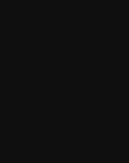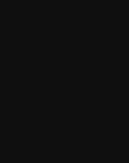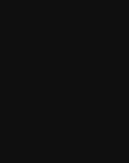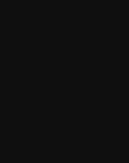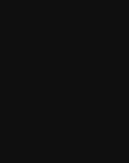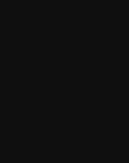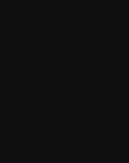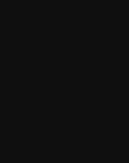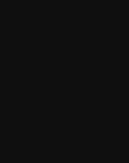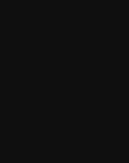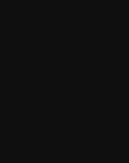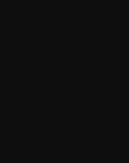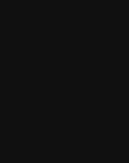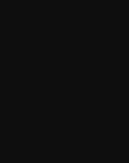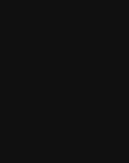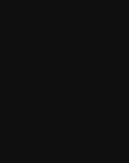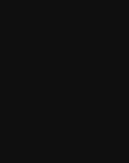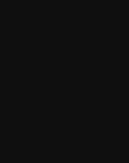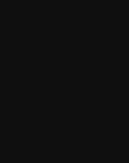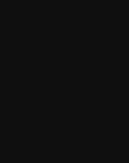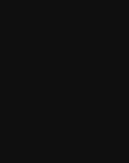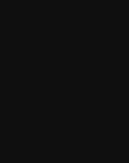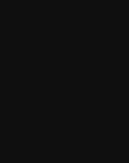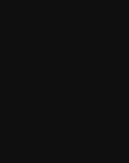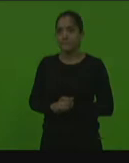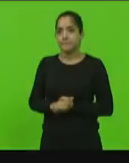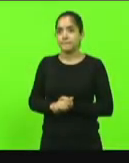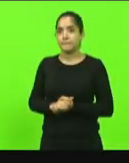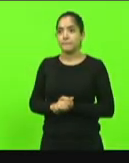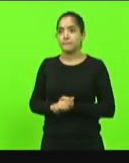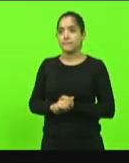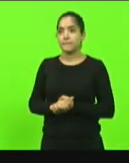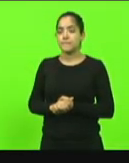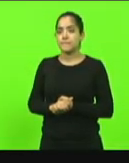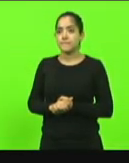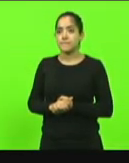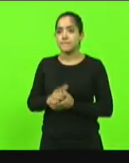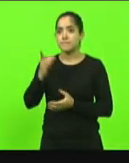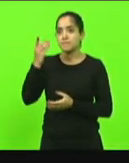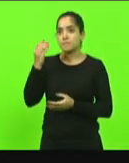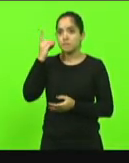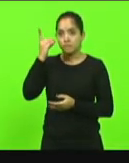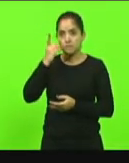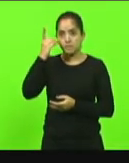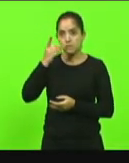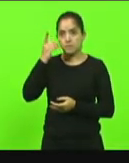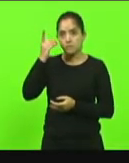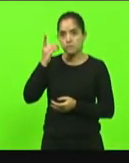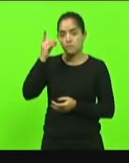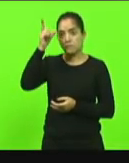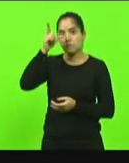Ismael dos Santos vota sim, vota um. Como vota deputado Lercio Schuster?